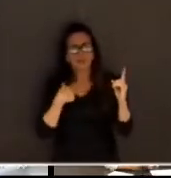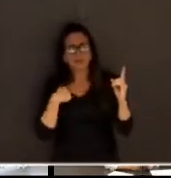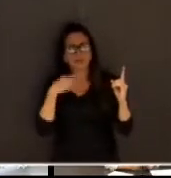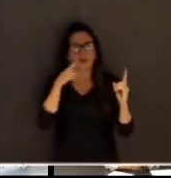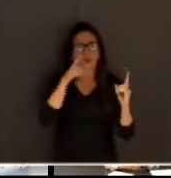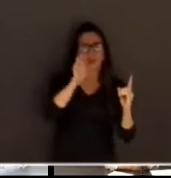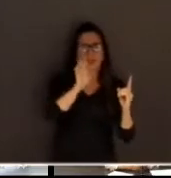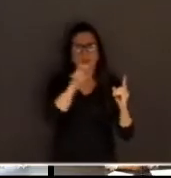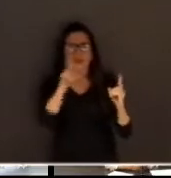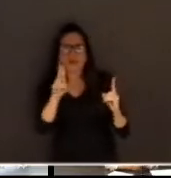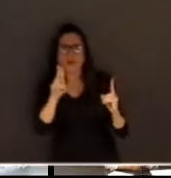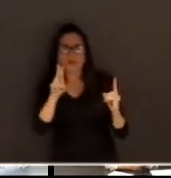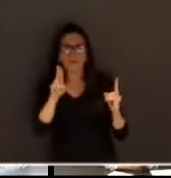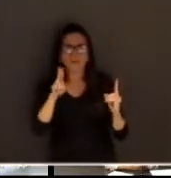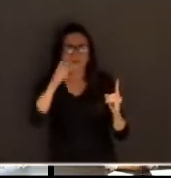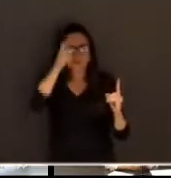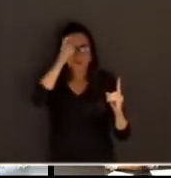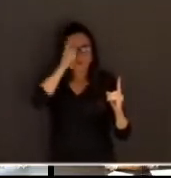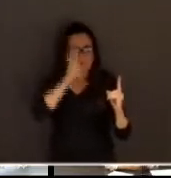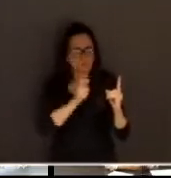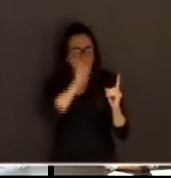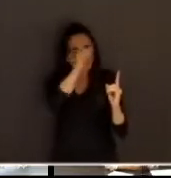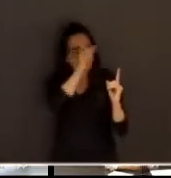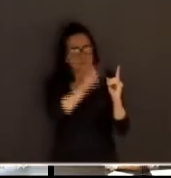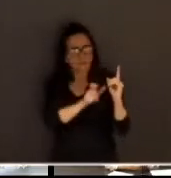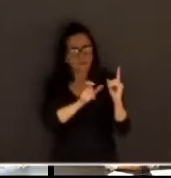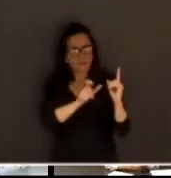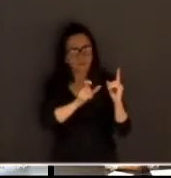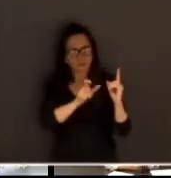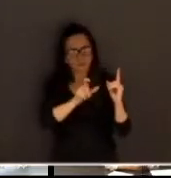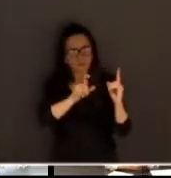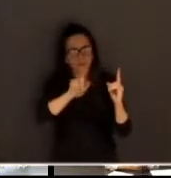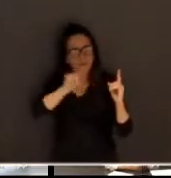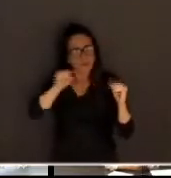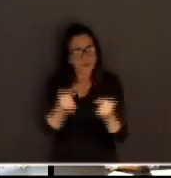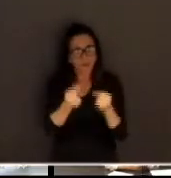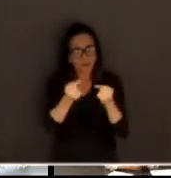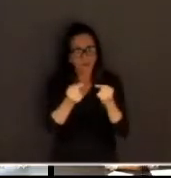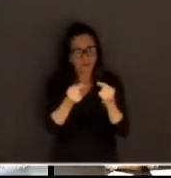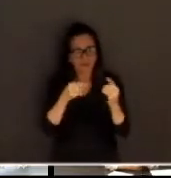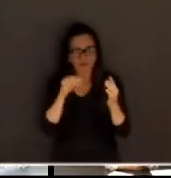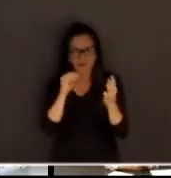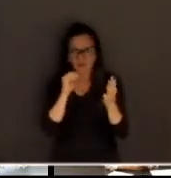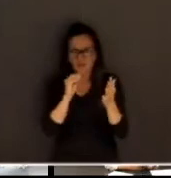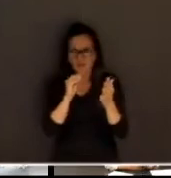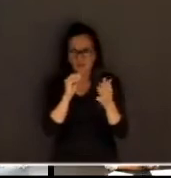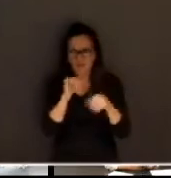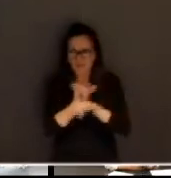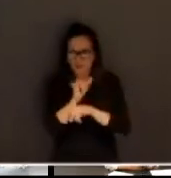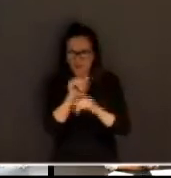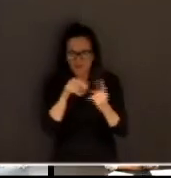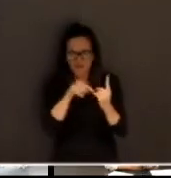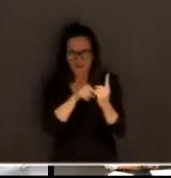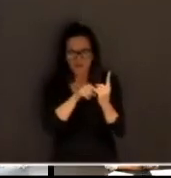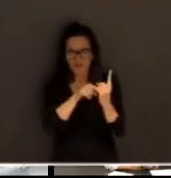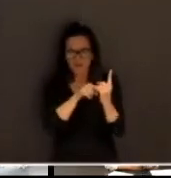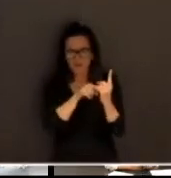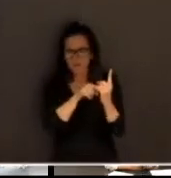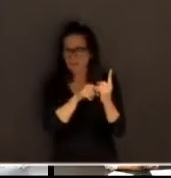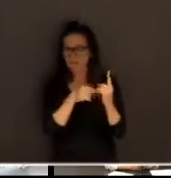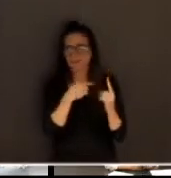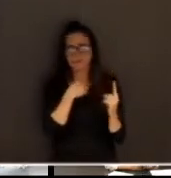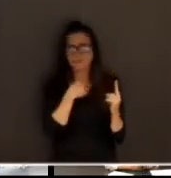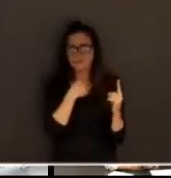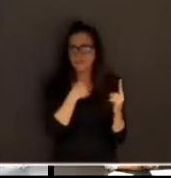quem me conhece sabe que eu sou absolutamente contrário a fazer um júri sem o réu. Eu acredito que o réu tem que estar presente. Tem um dia que